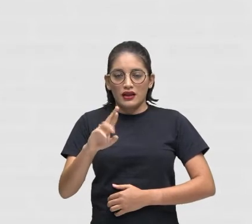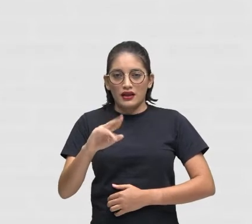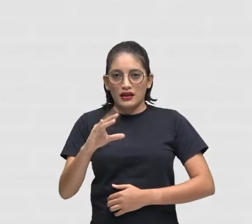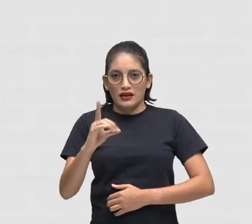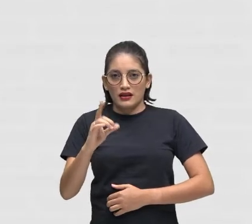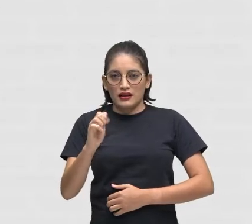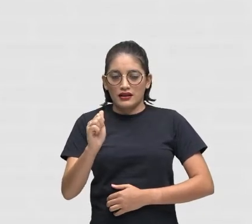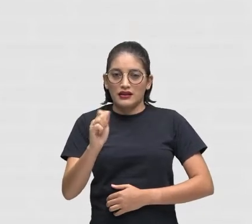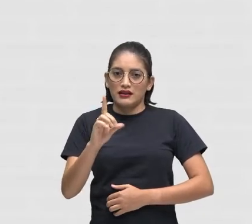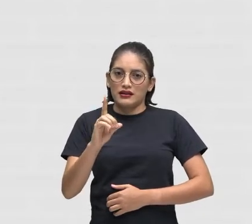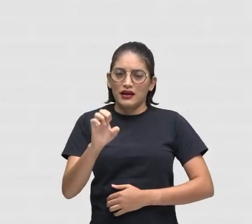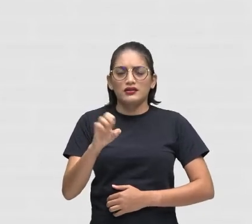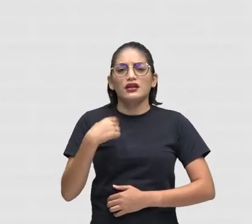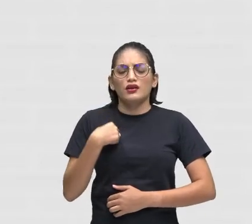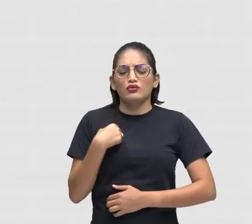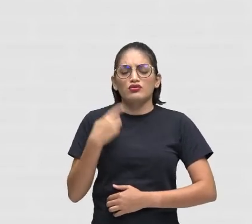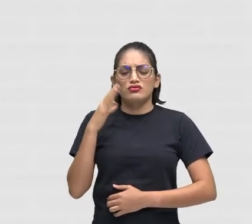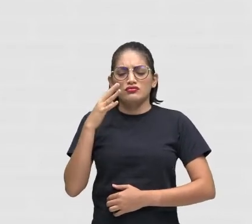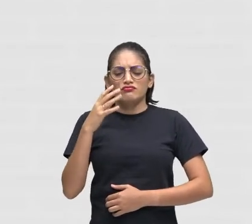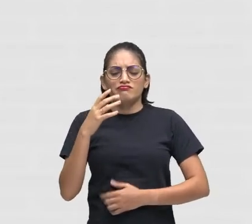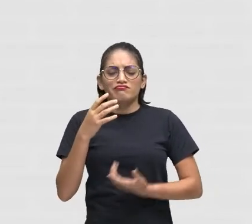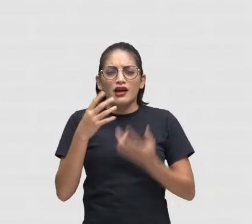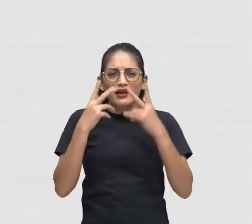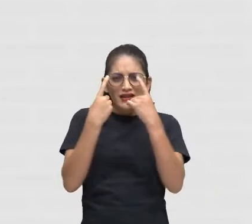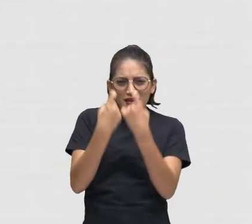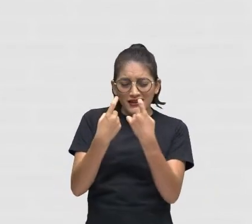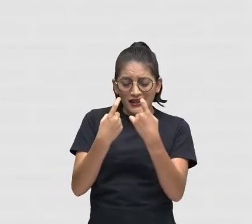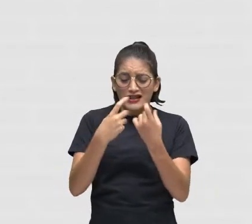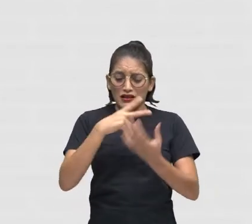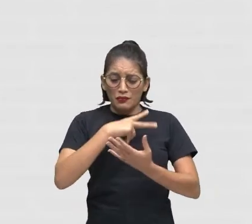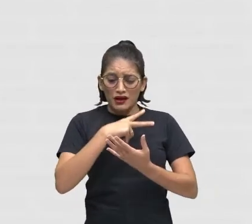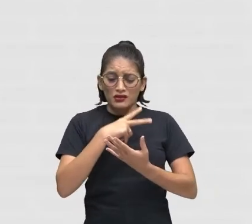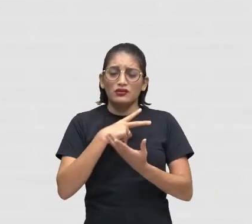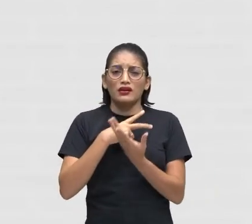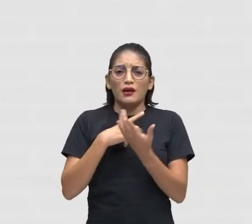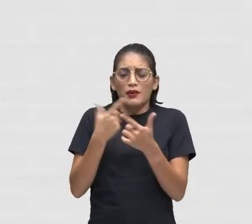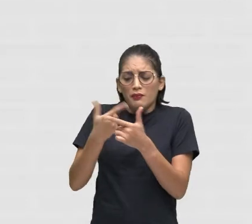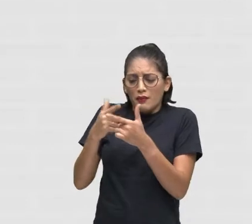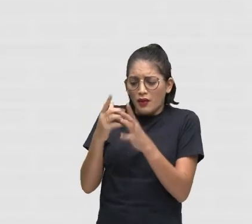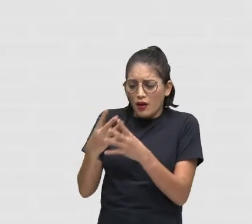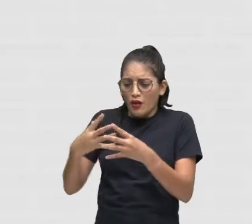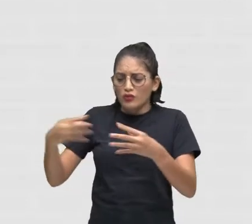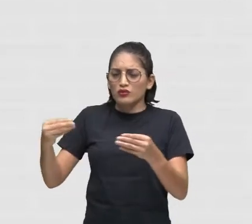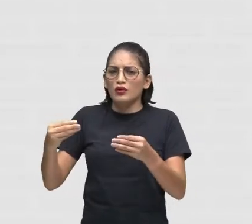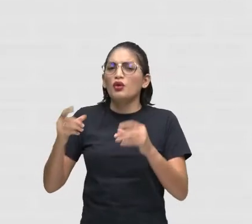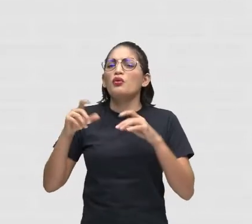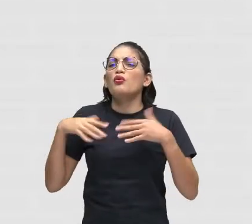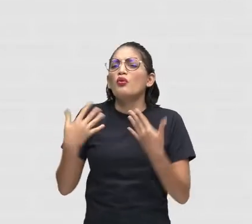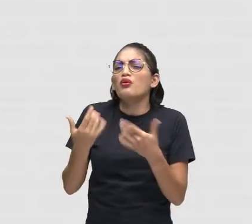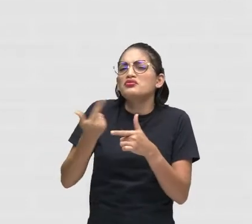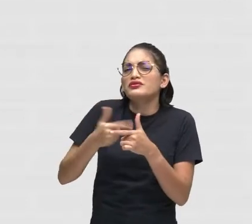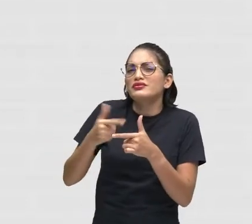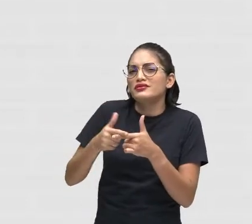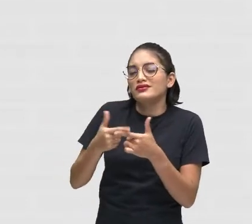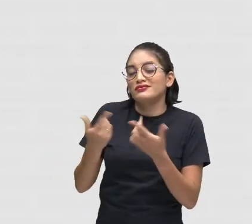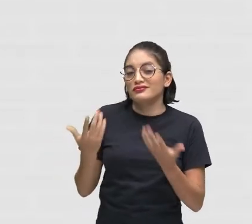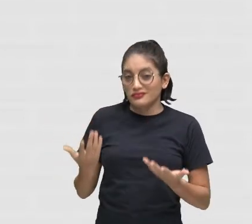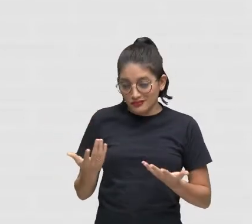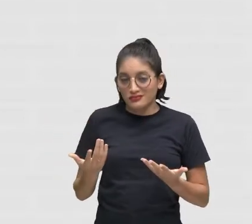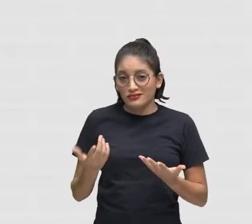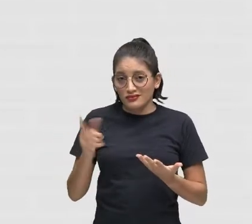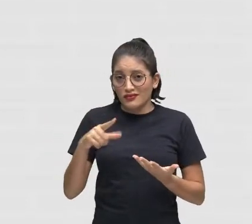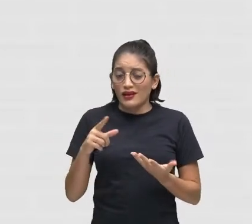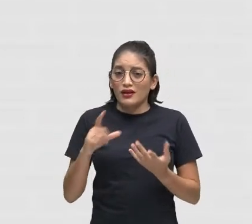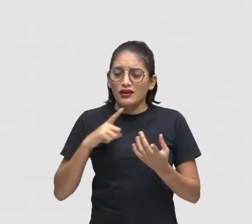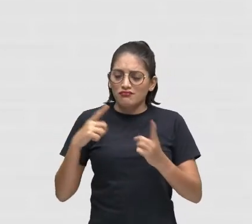mão De nossos interesses Pessoais Para resolver Os conflitos Que conflitos São esses Os conflitos Que